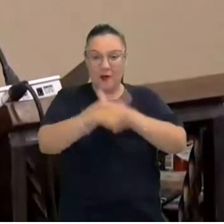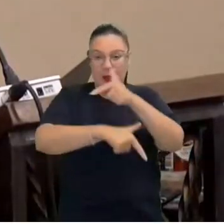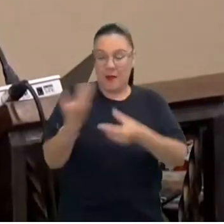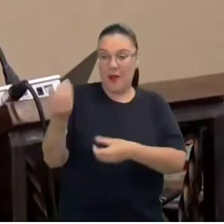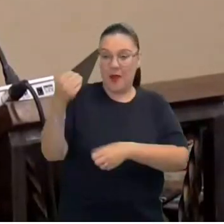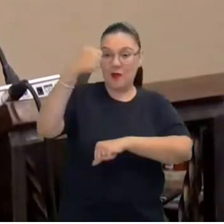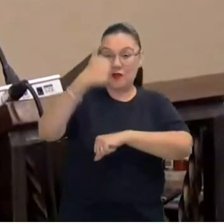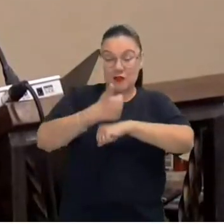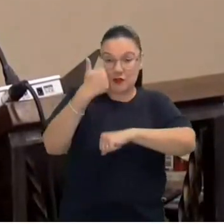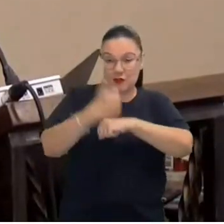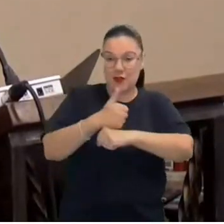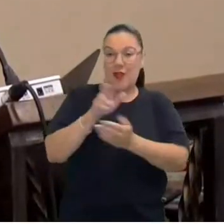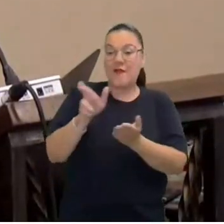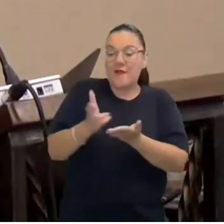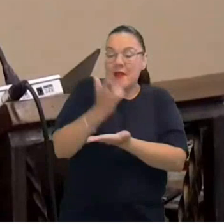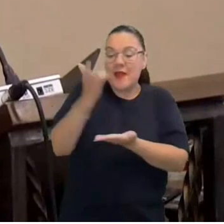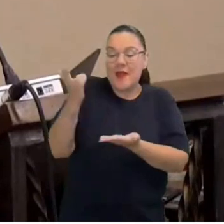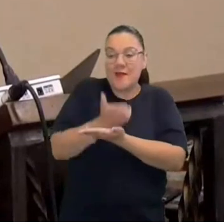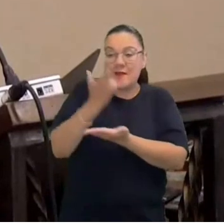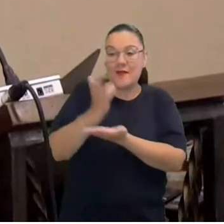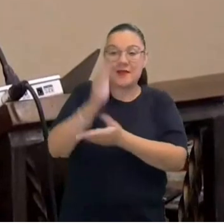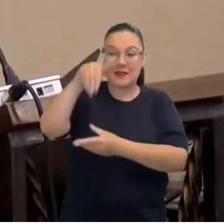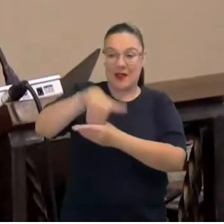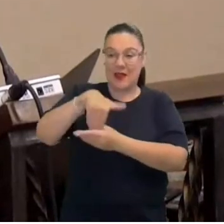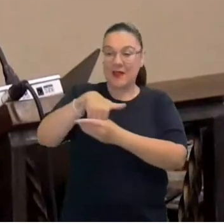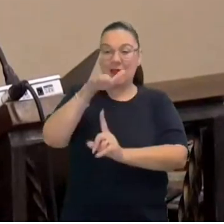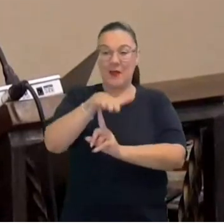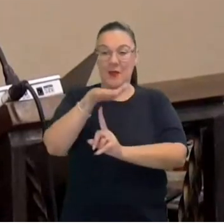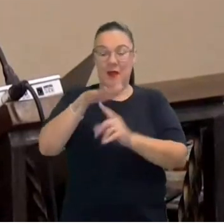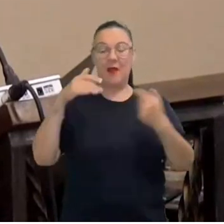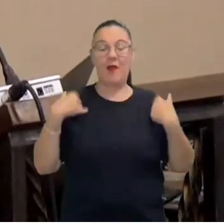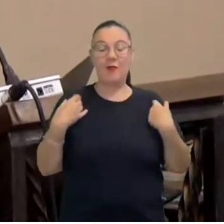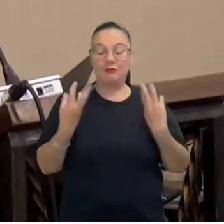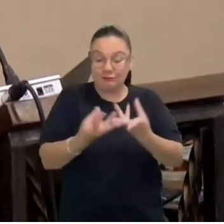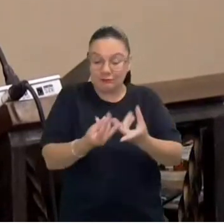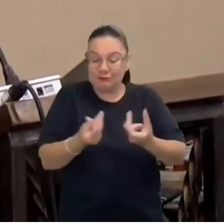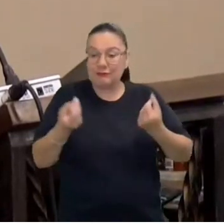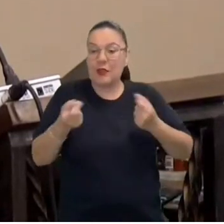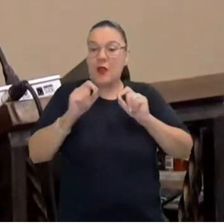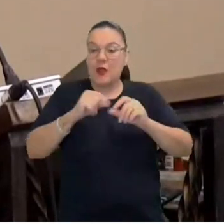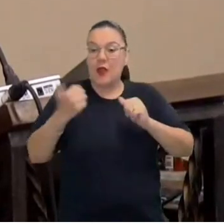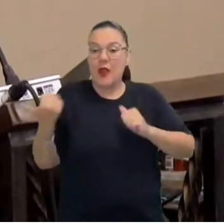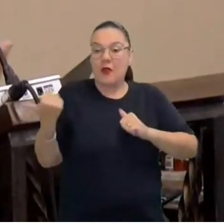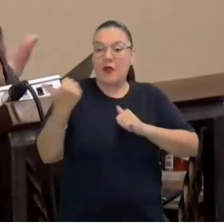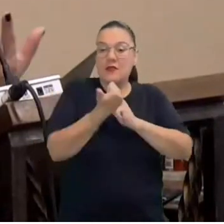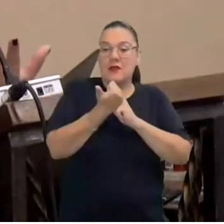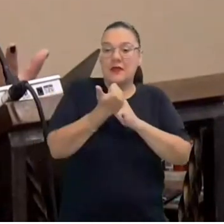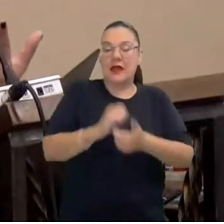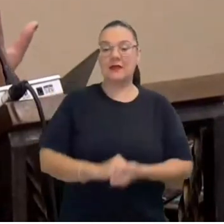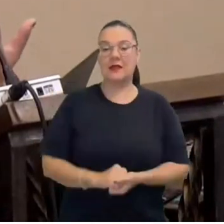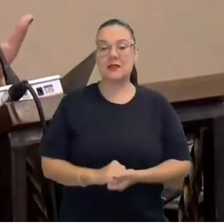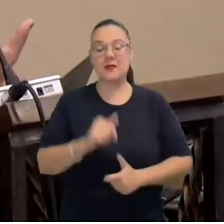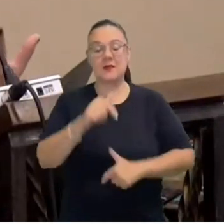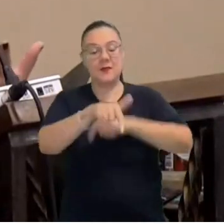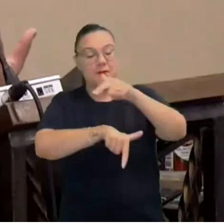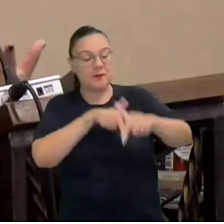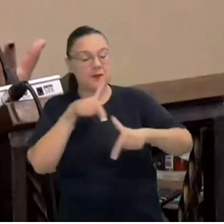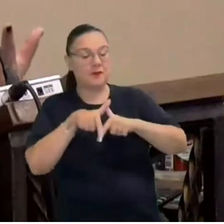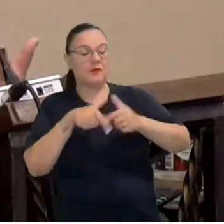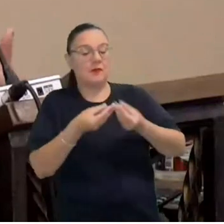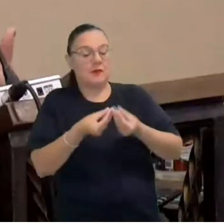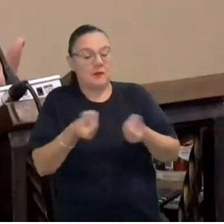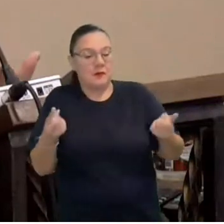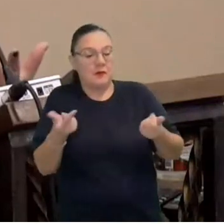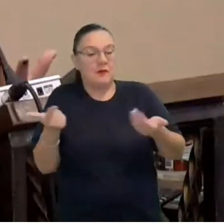uma grande alegria celebrar a materialização dessa parceria com o Centro, no formato desse belíssimo